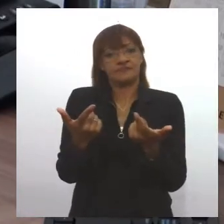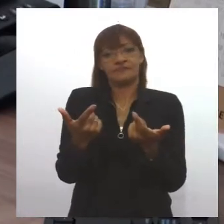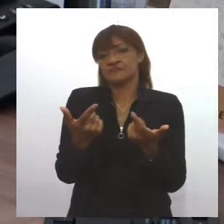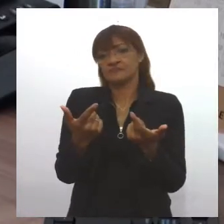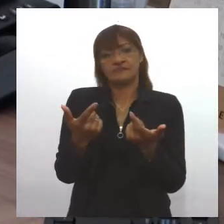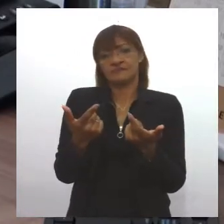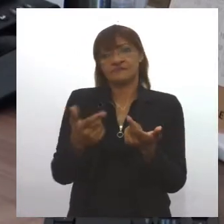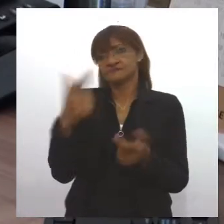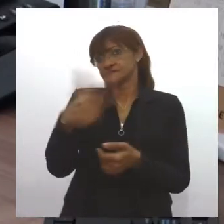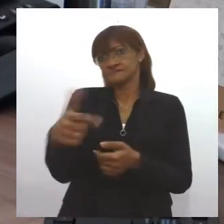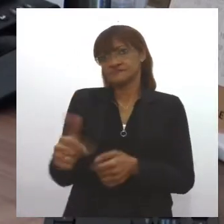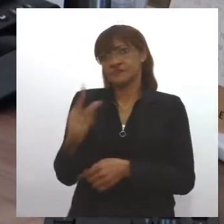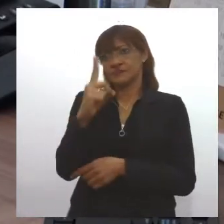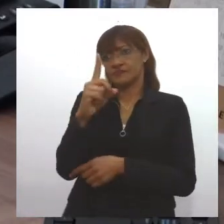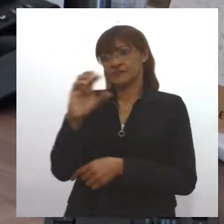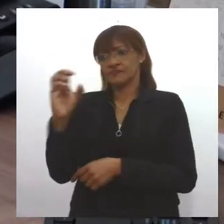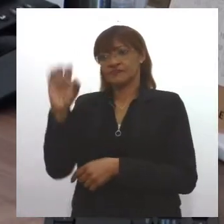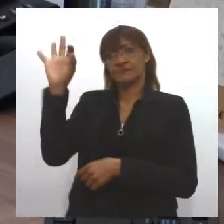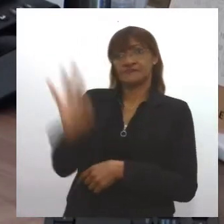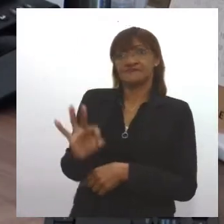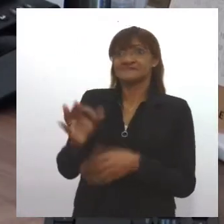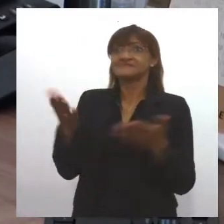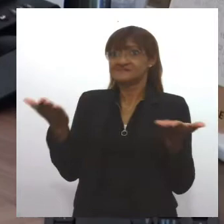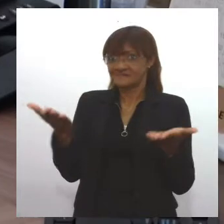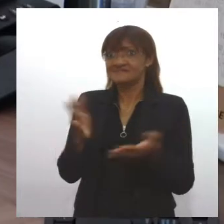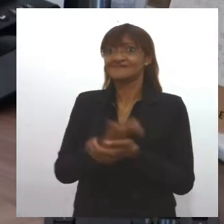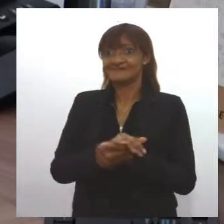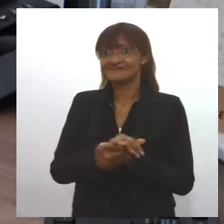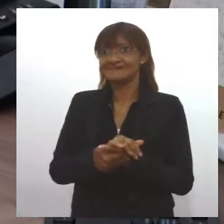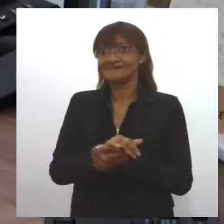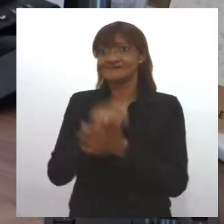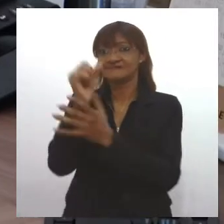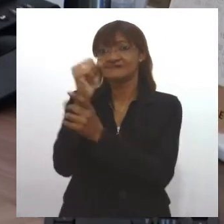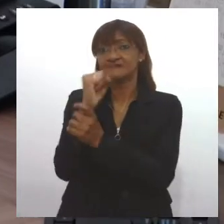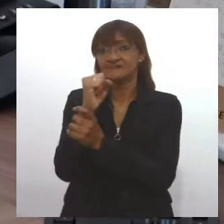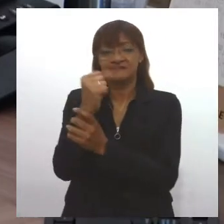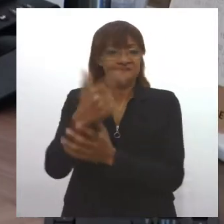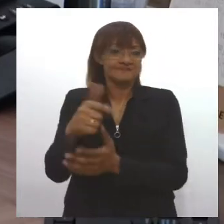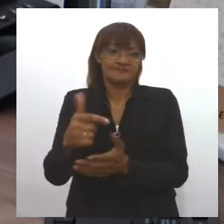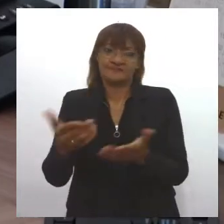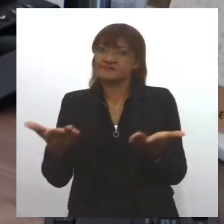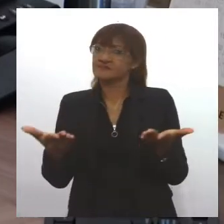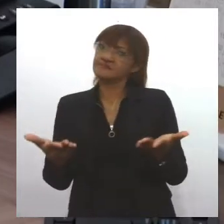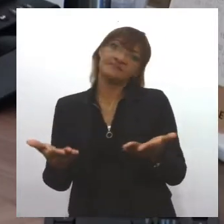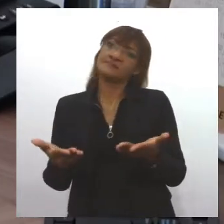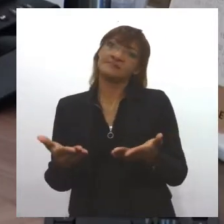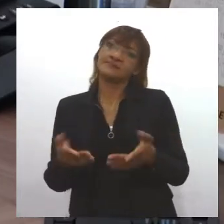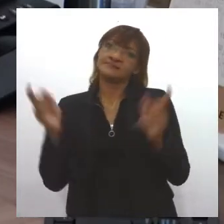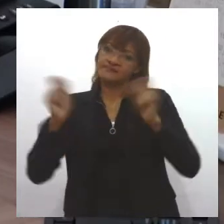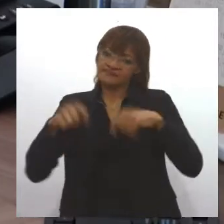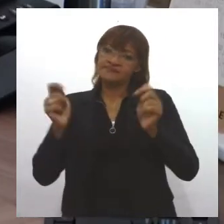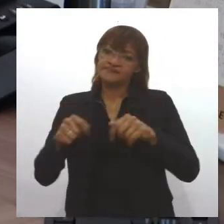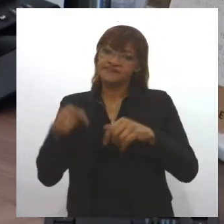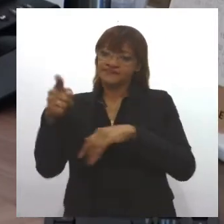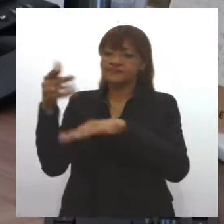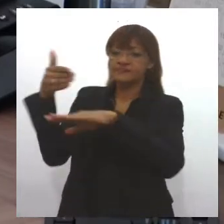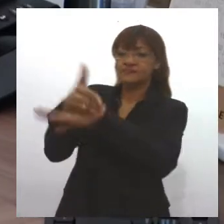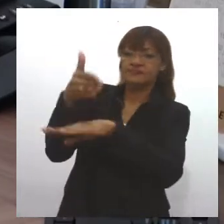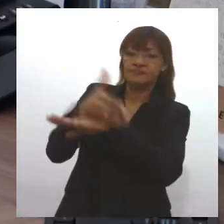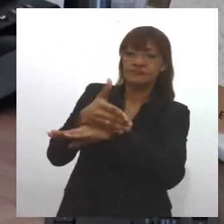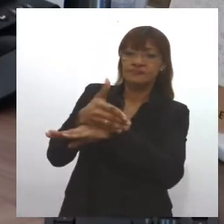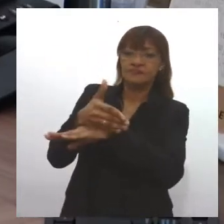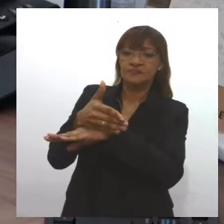hoje 0% ou 100% de segurança, que lhe dê essa segurança de 100% que você não vai ser